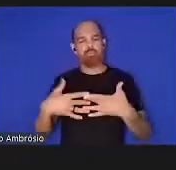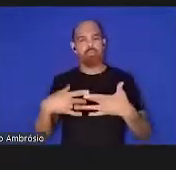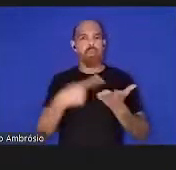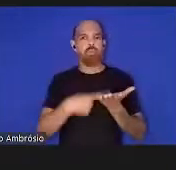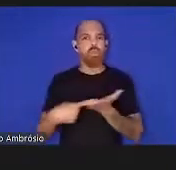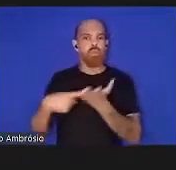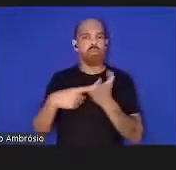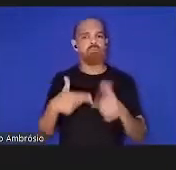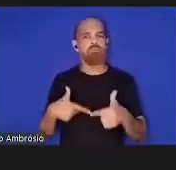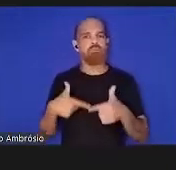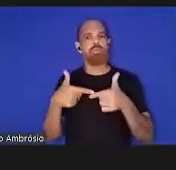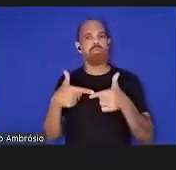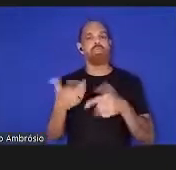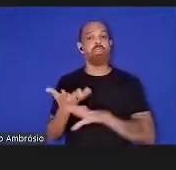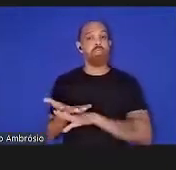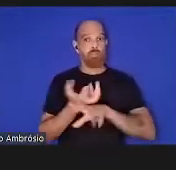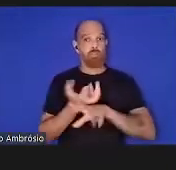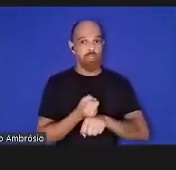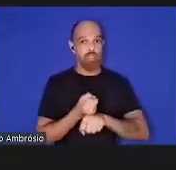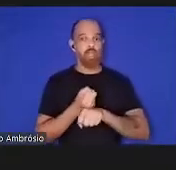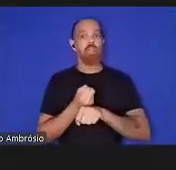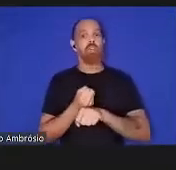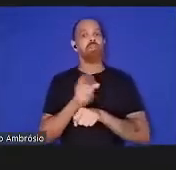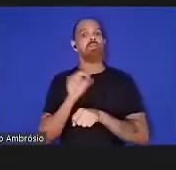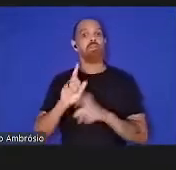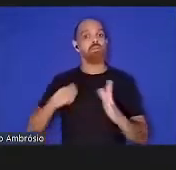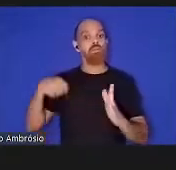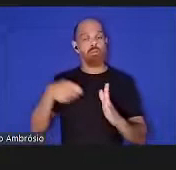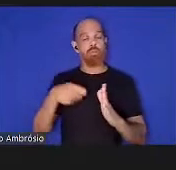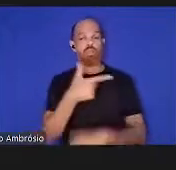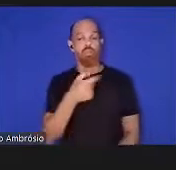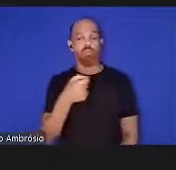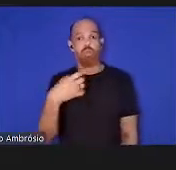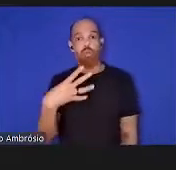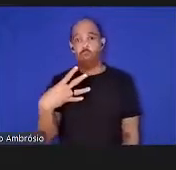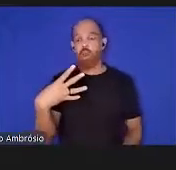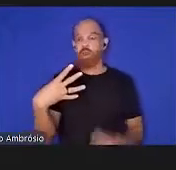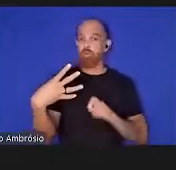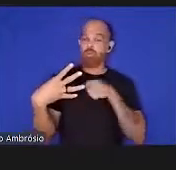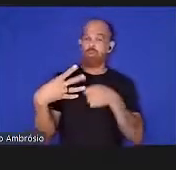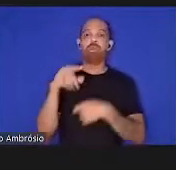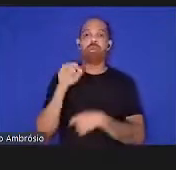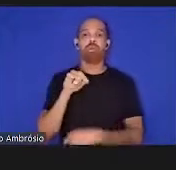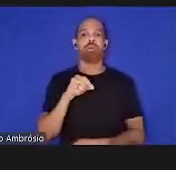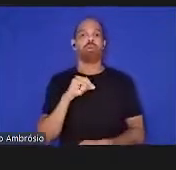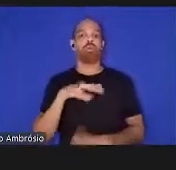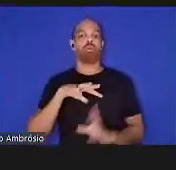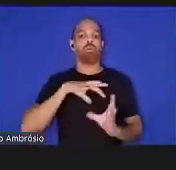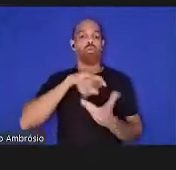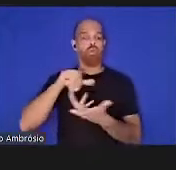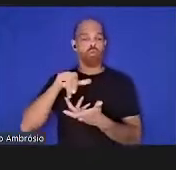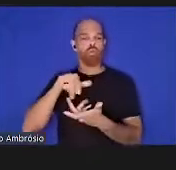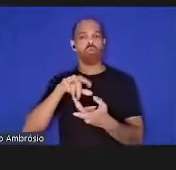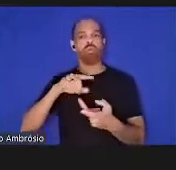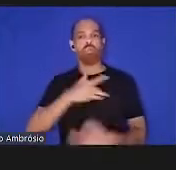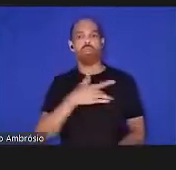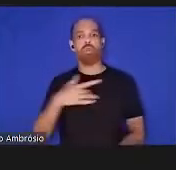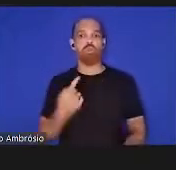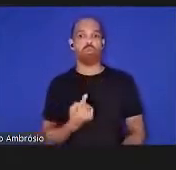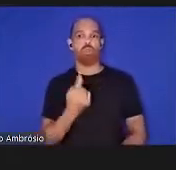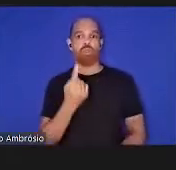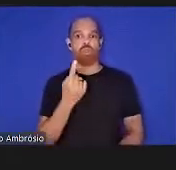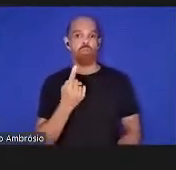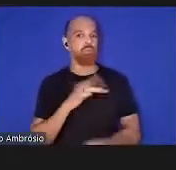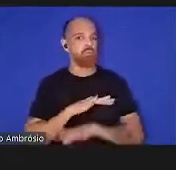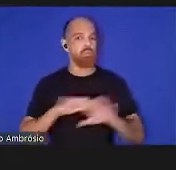transdisciplinar denominada então em 2004 um mundo saúde única ou simplesmente saúde única